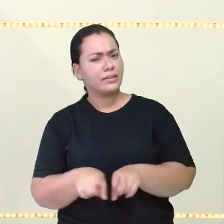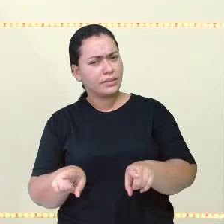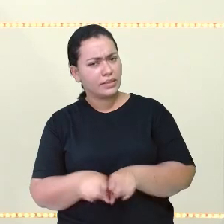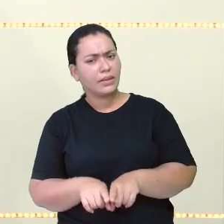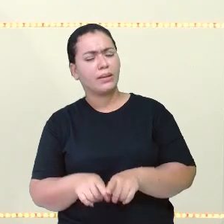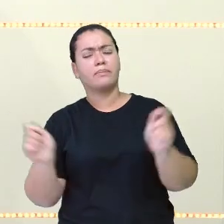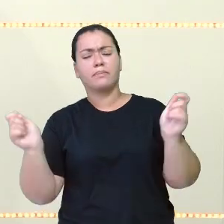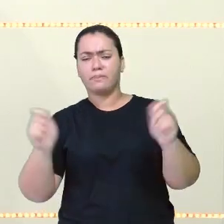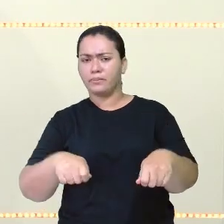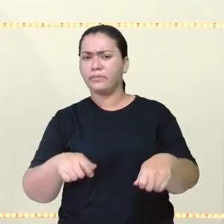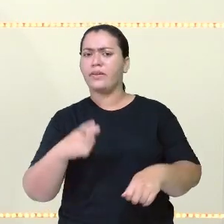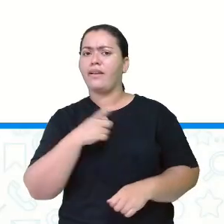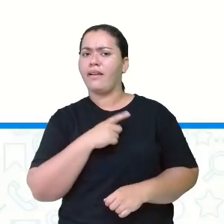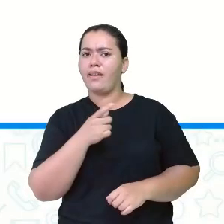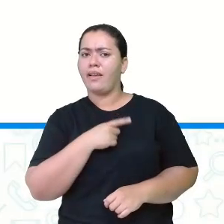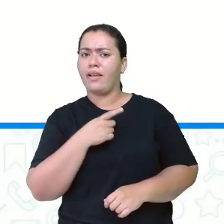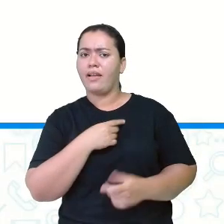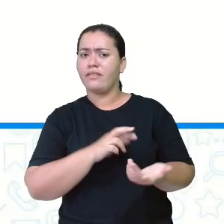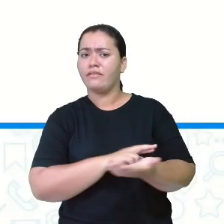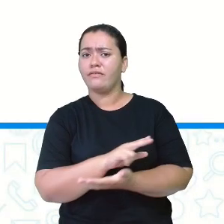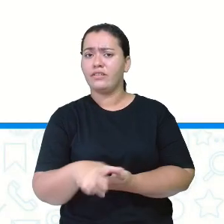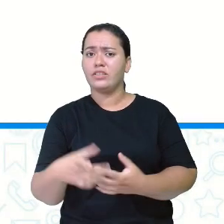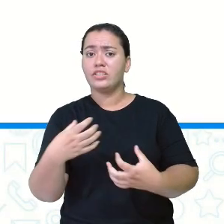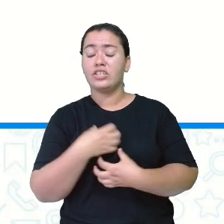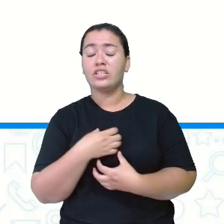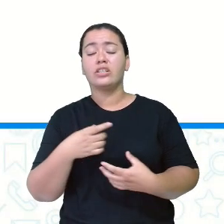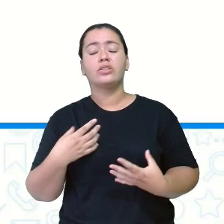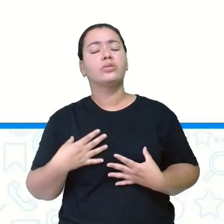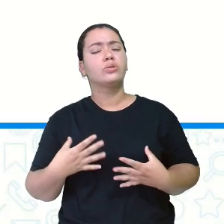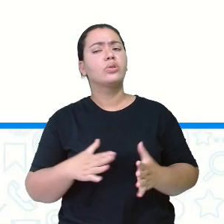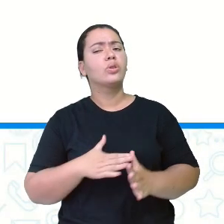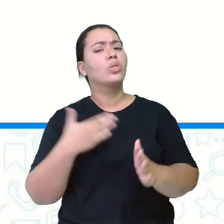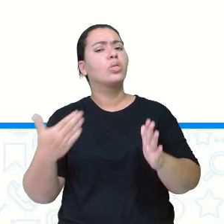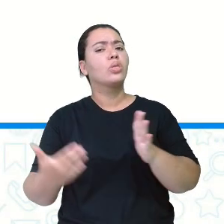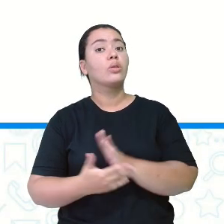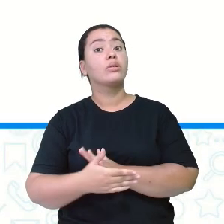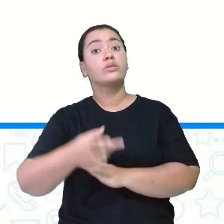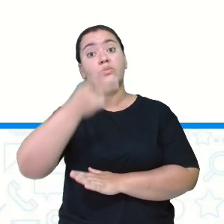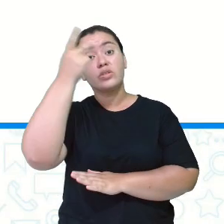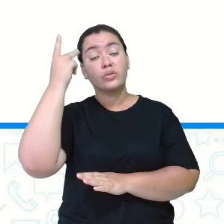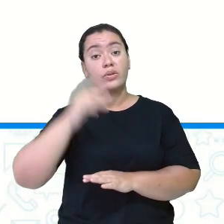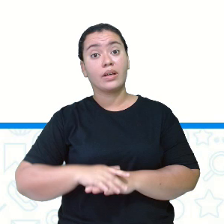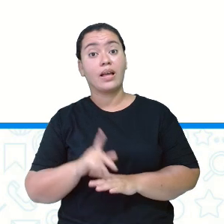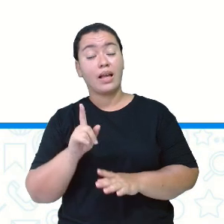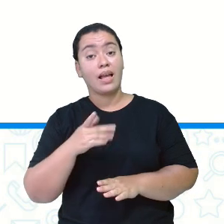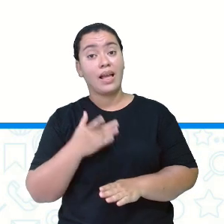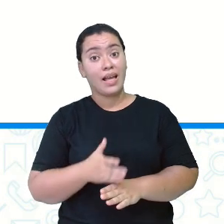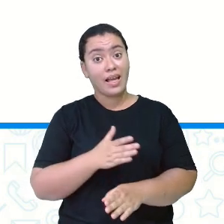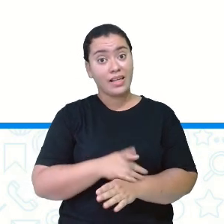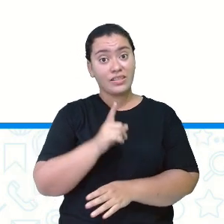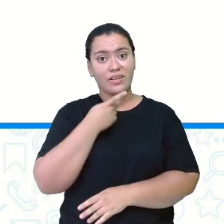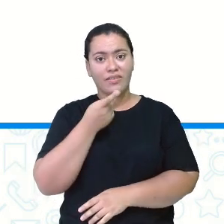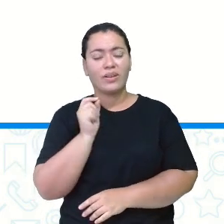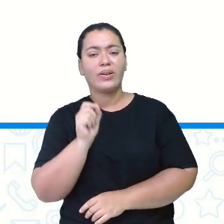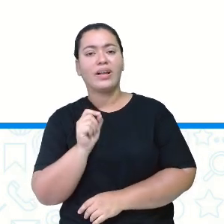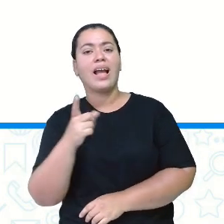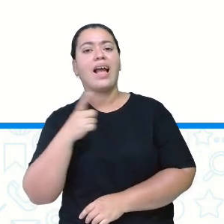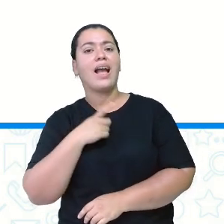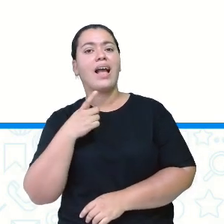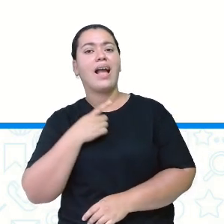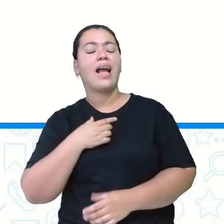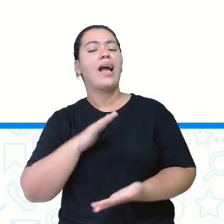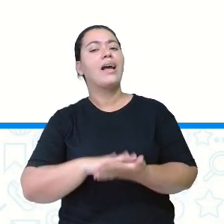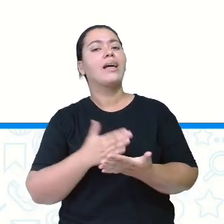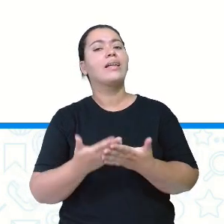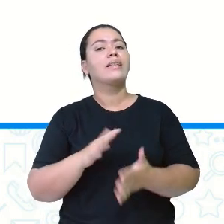também pode acontecer de diversas formas para todas as pessoas. Por exemplo, no início da aula, eu falei aqui que nós tínhamos um